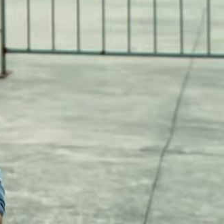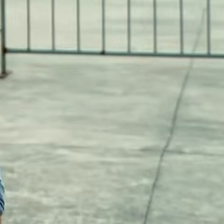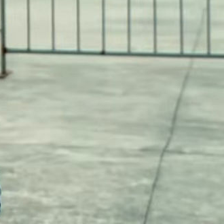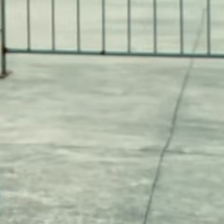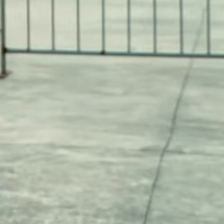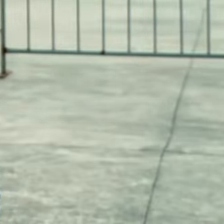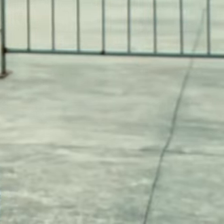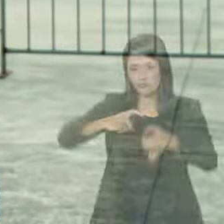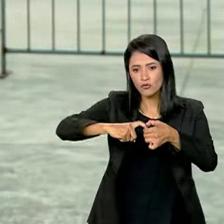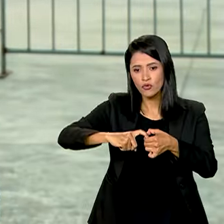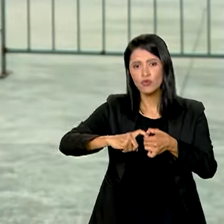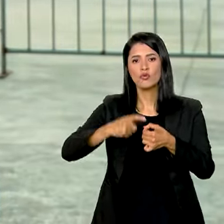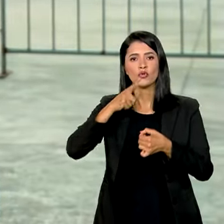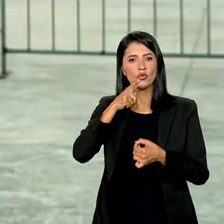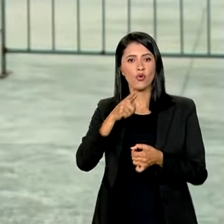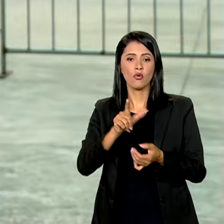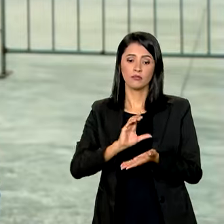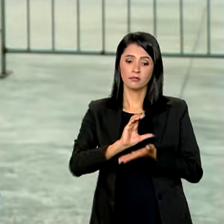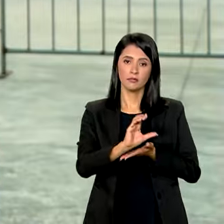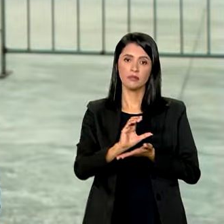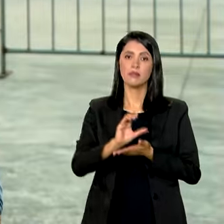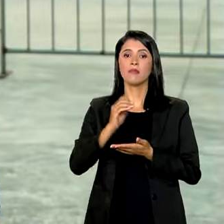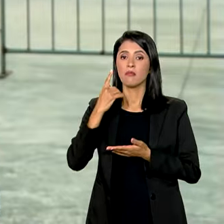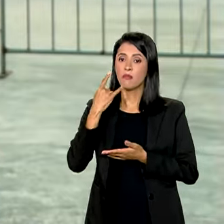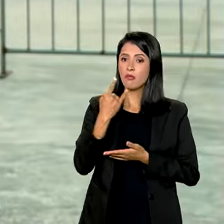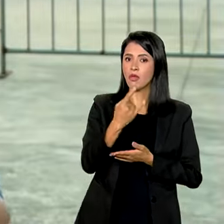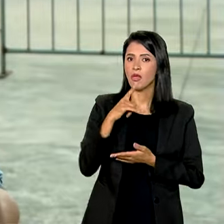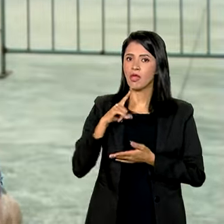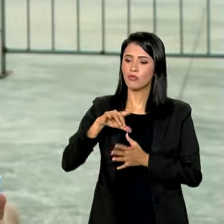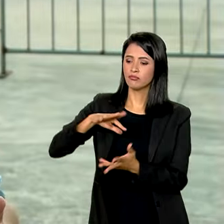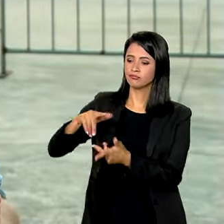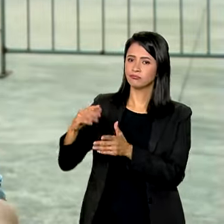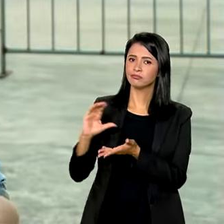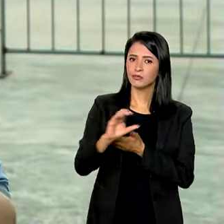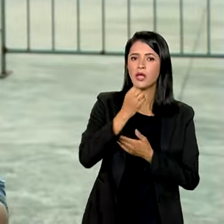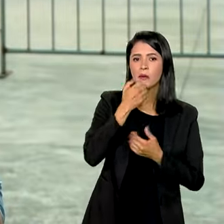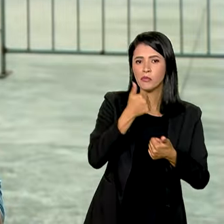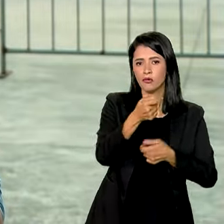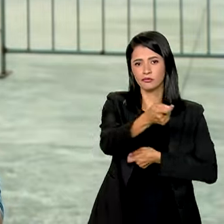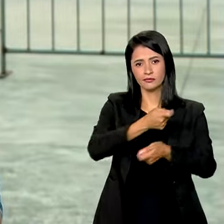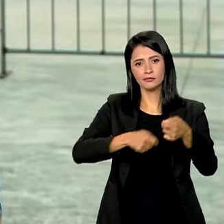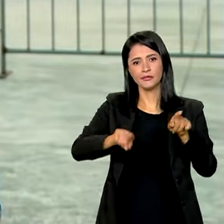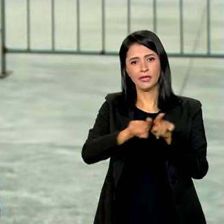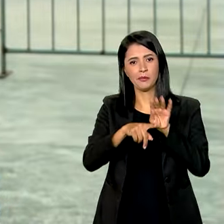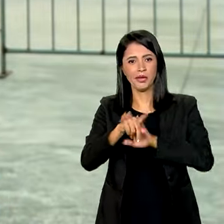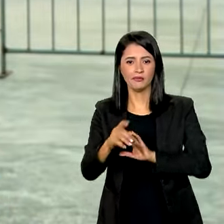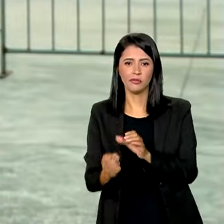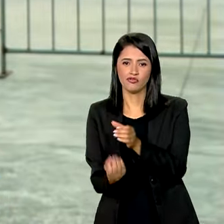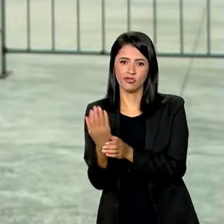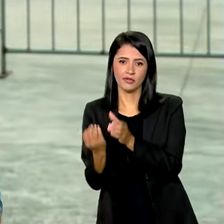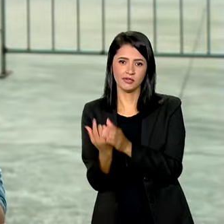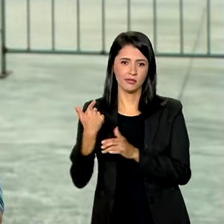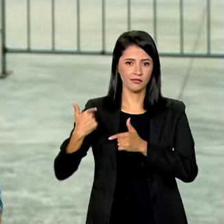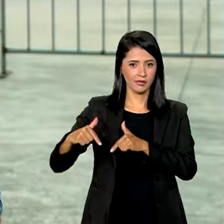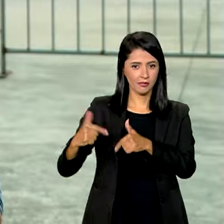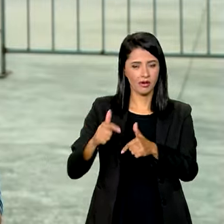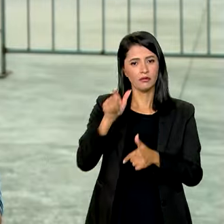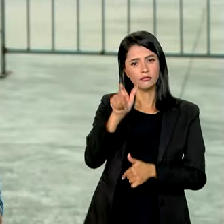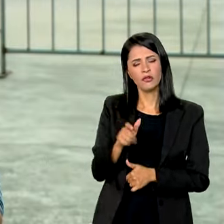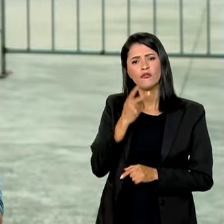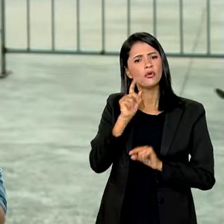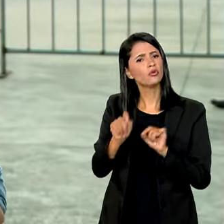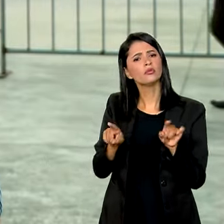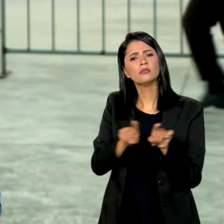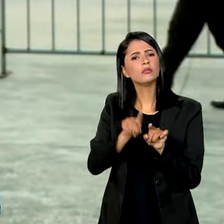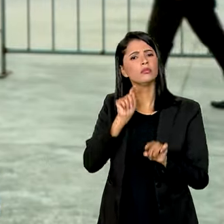voltou a atrair investimentos internacionais, o que é bom para a economia e também para a geração de emprego. Luiz Marinho